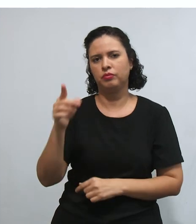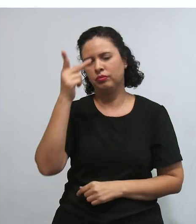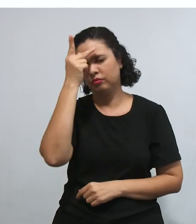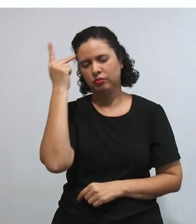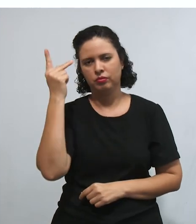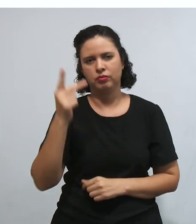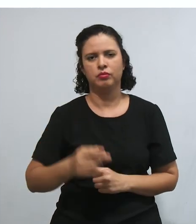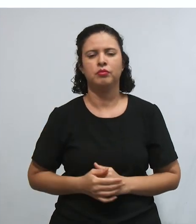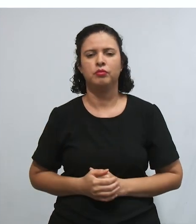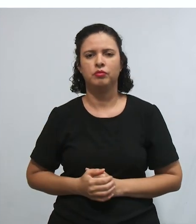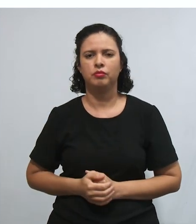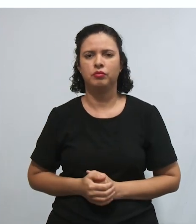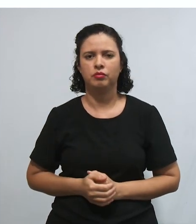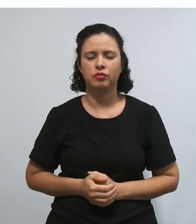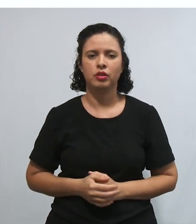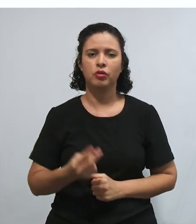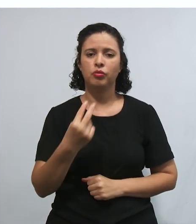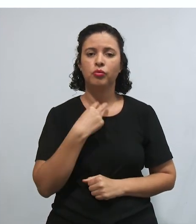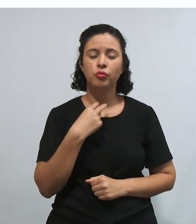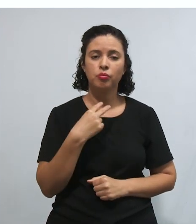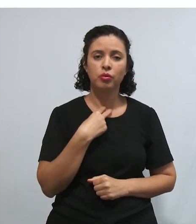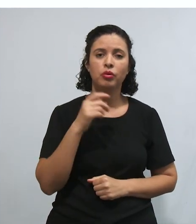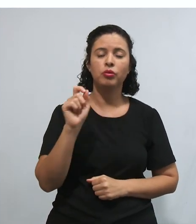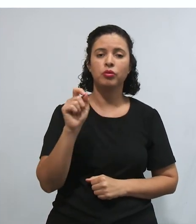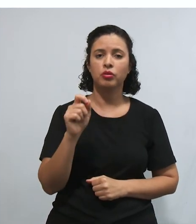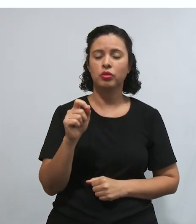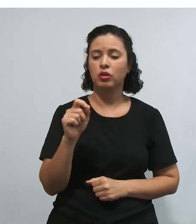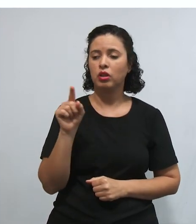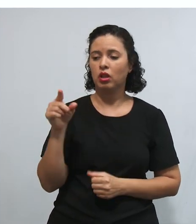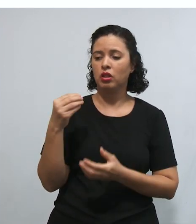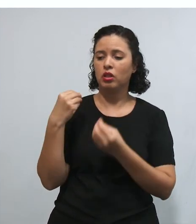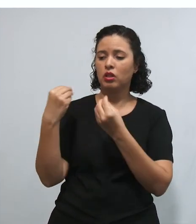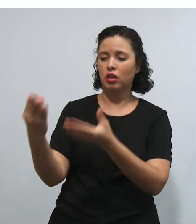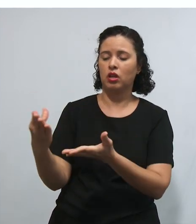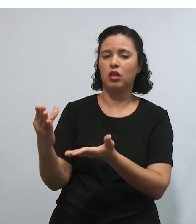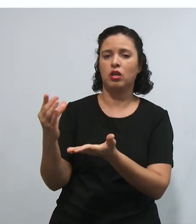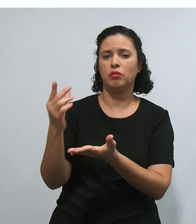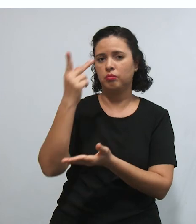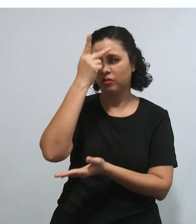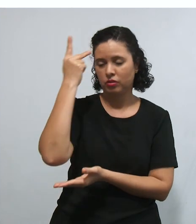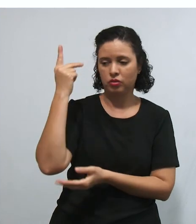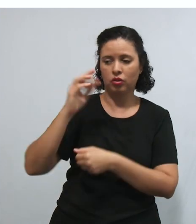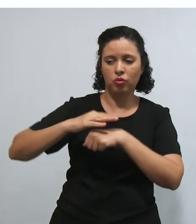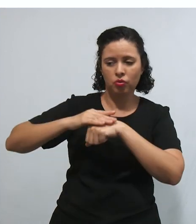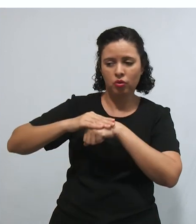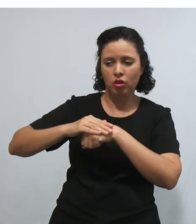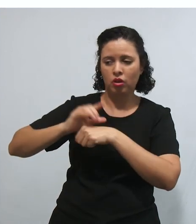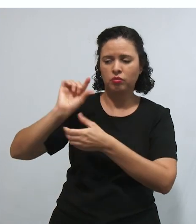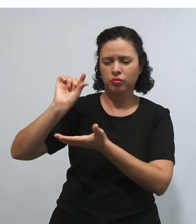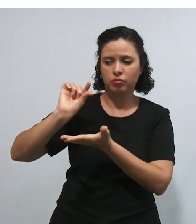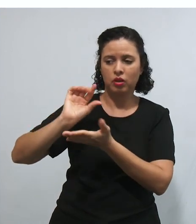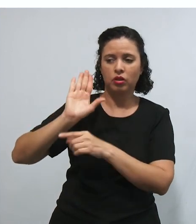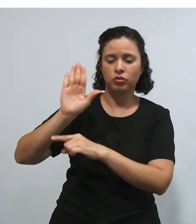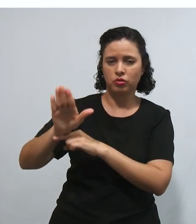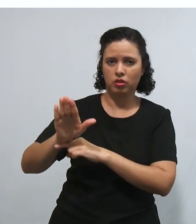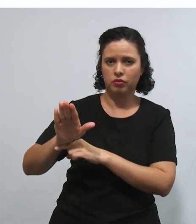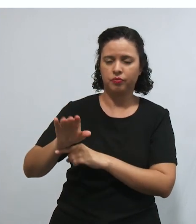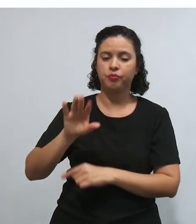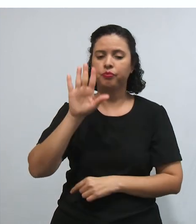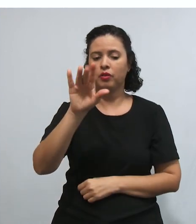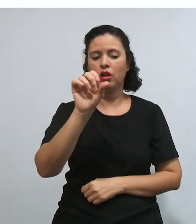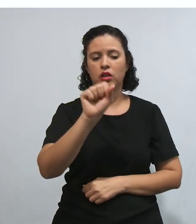ele não pode deixar de dar o mínimo existencial para o pessoal. Aqui, o STF não está mandando,